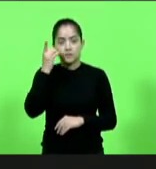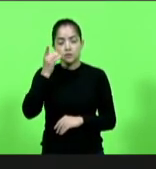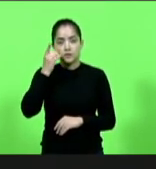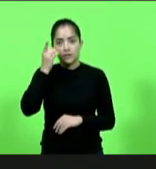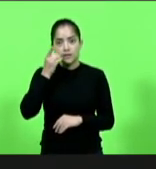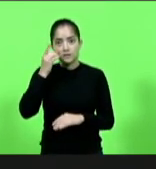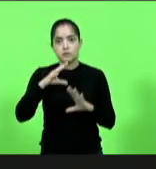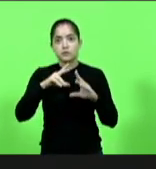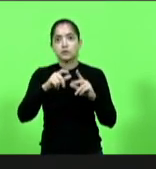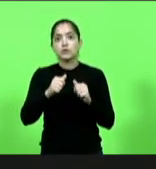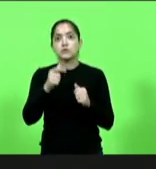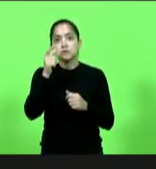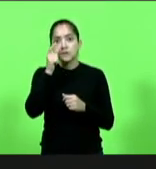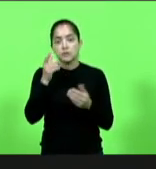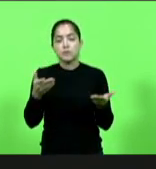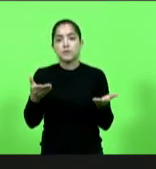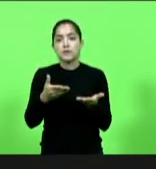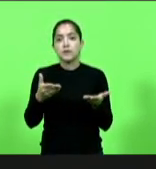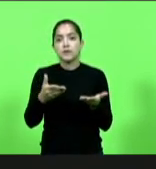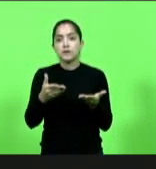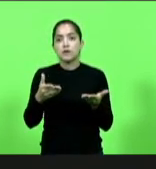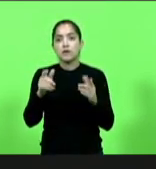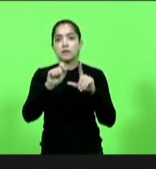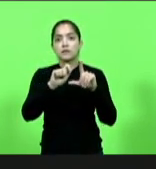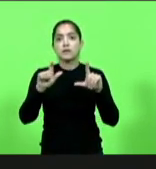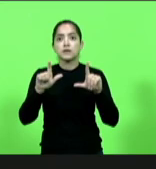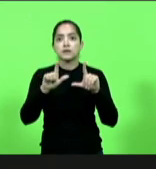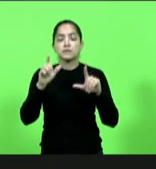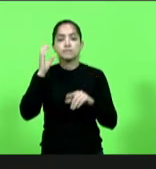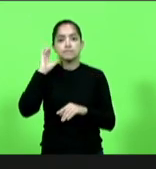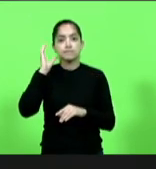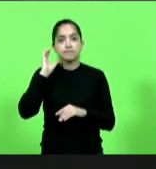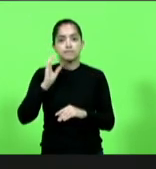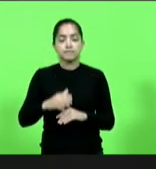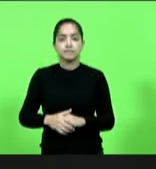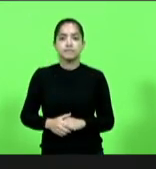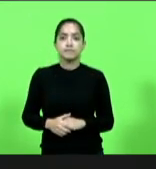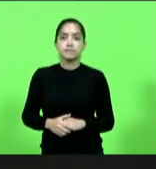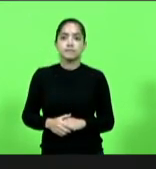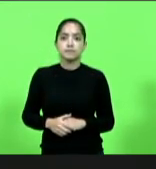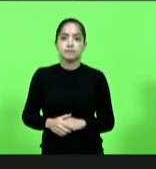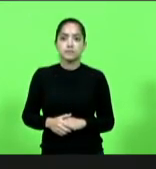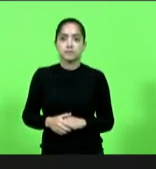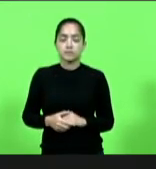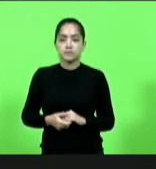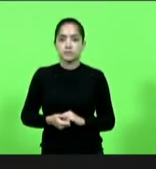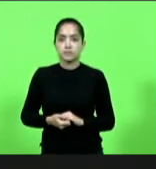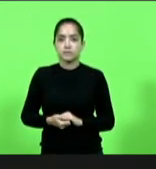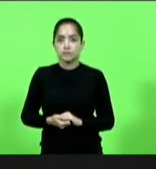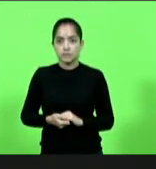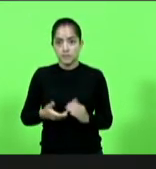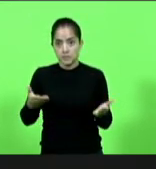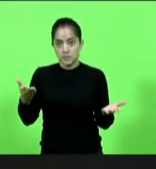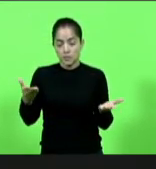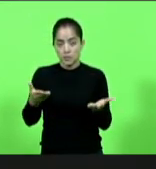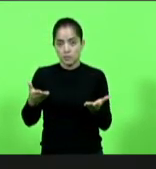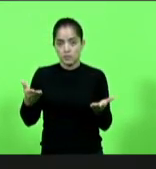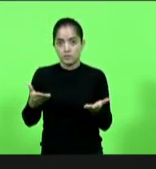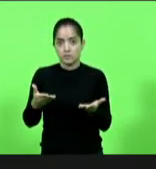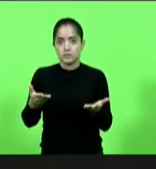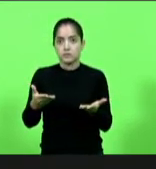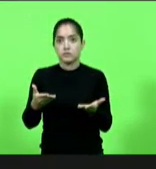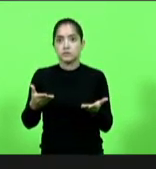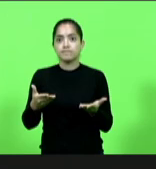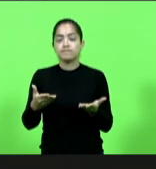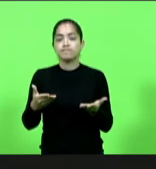Bom dia a todos que nos acompanham pelos canais de comunicação aqui da Assembleia Legislativa. Hoje eu quero, na